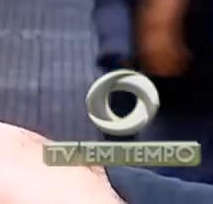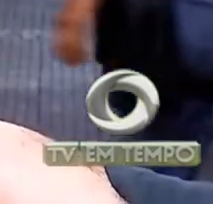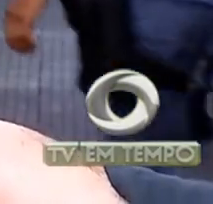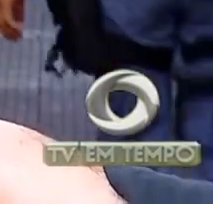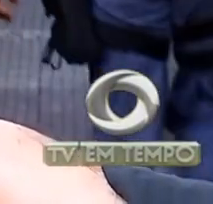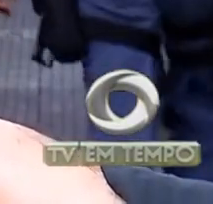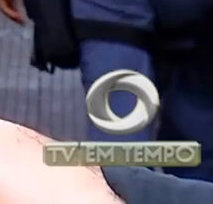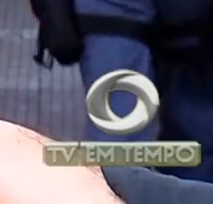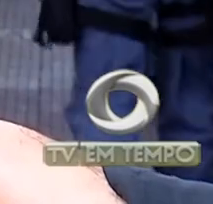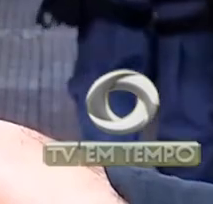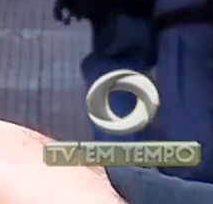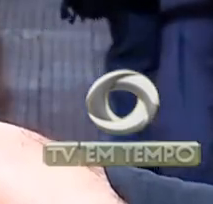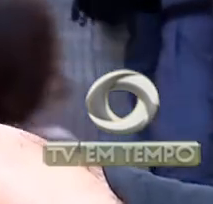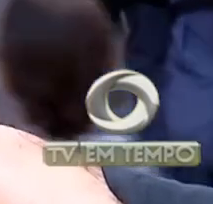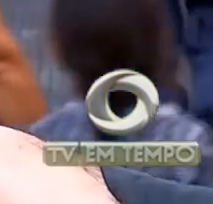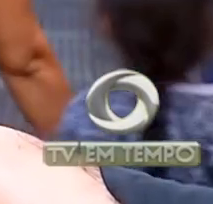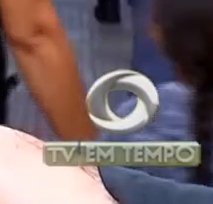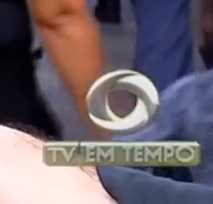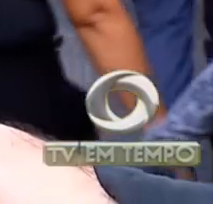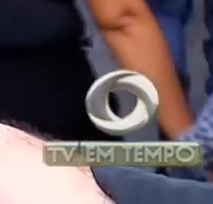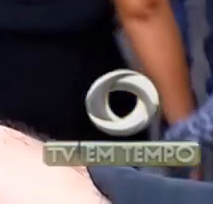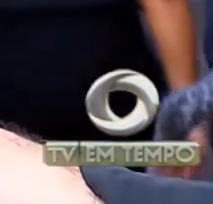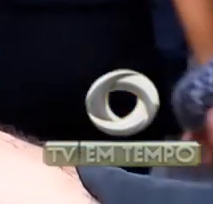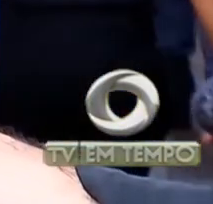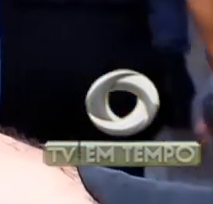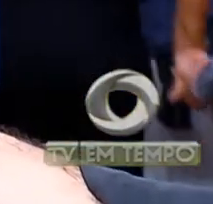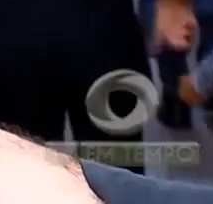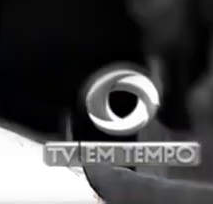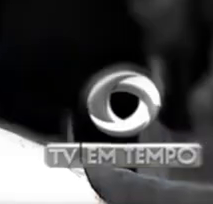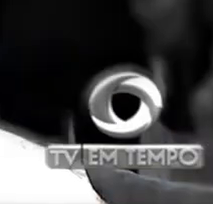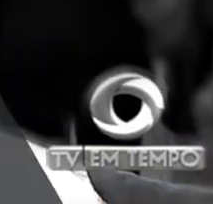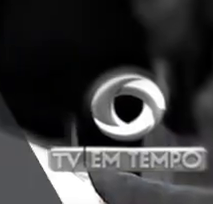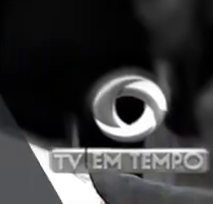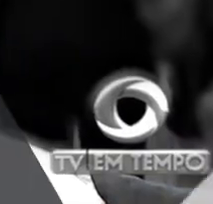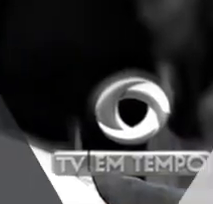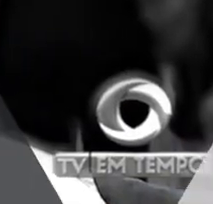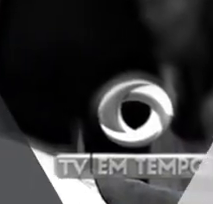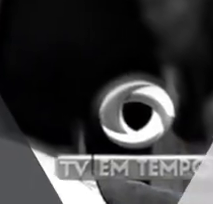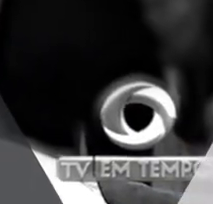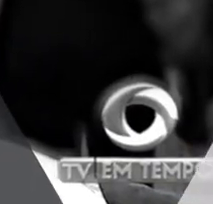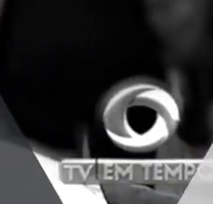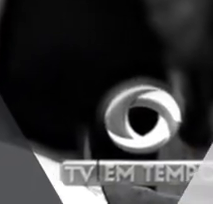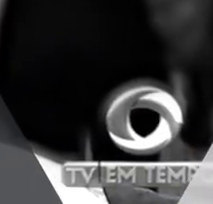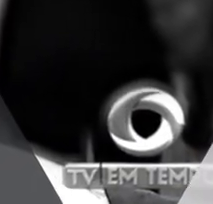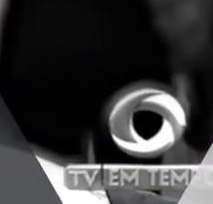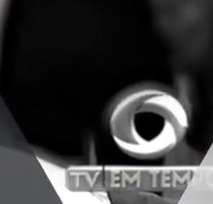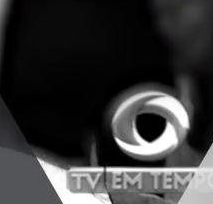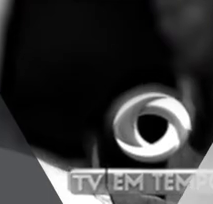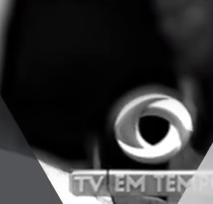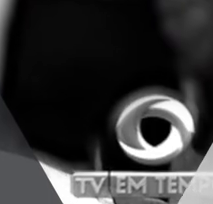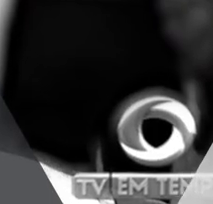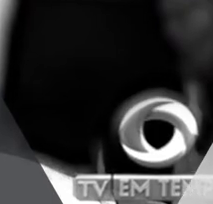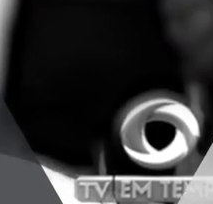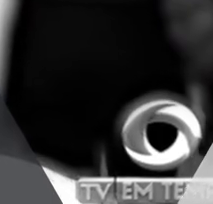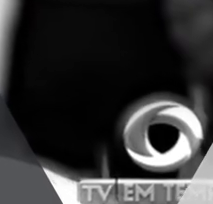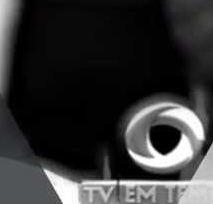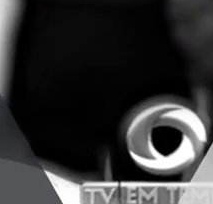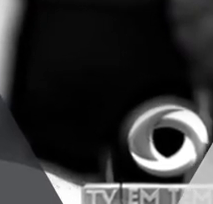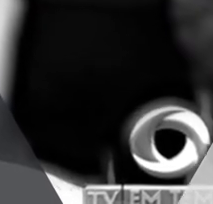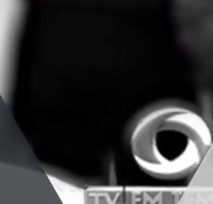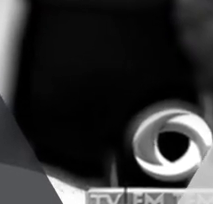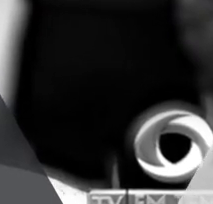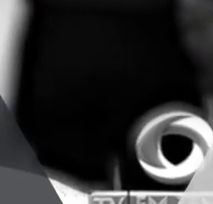a gente tem que levar o leite para casa, o pão, não tem que parar. Raimundo Sena, autônomo,